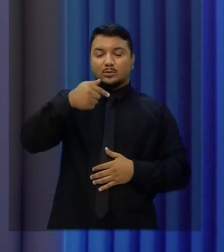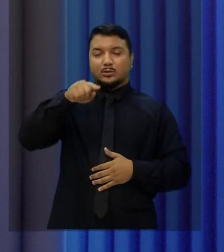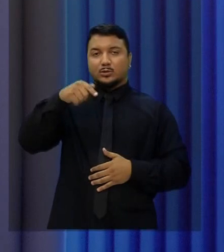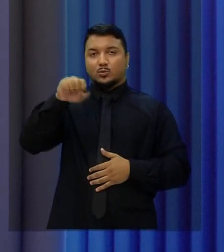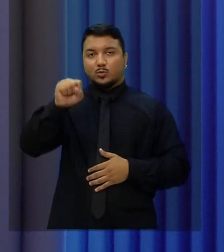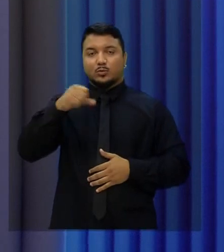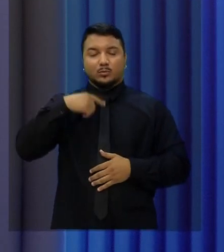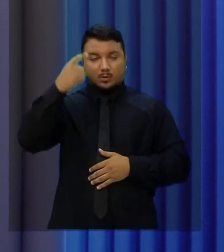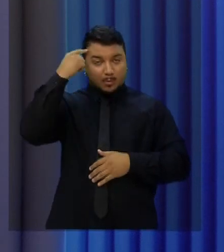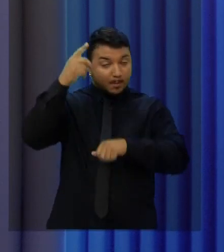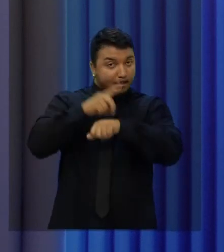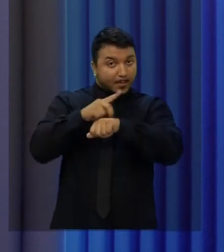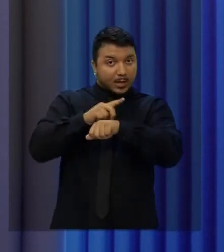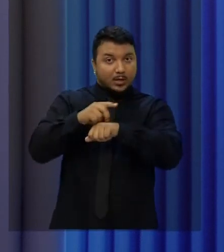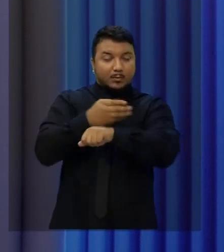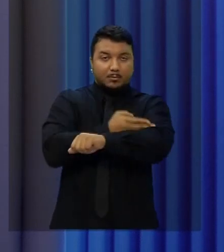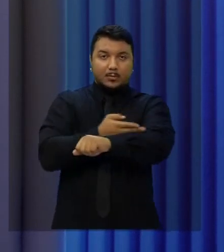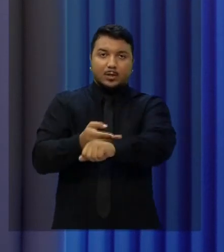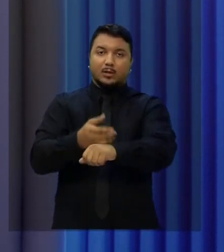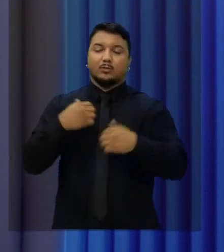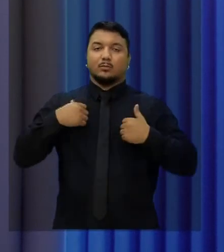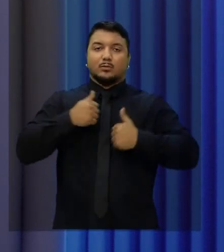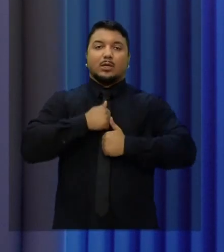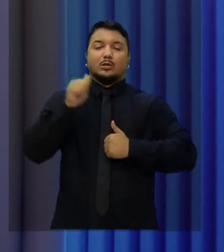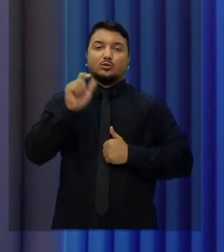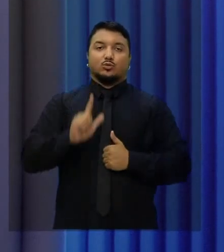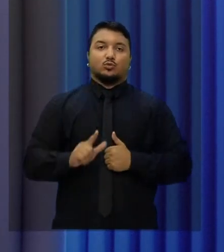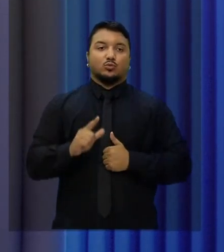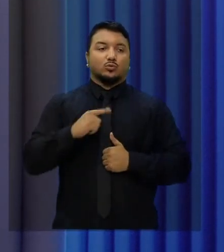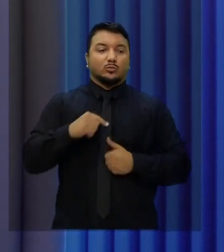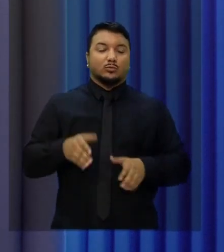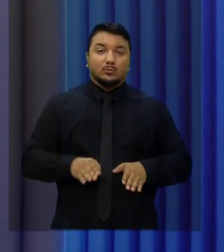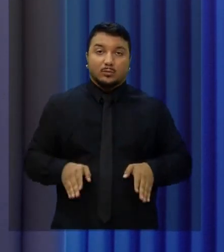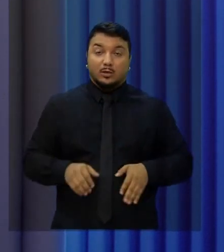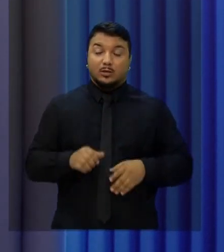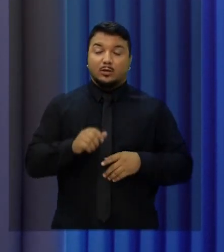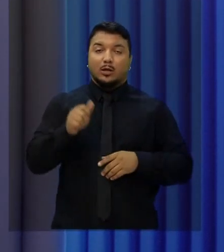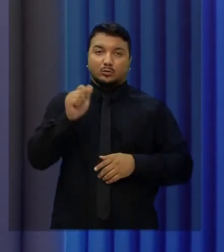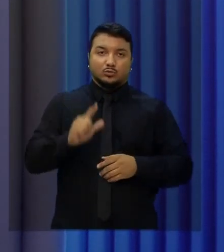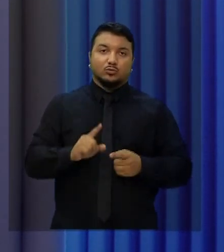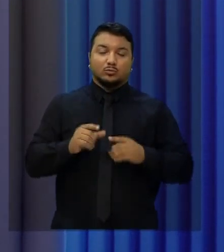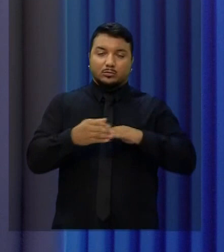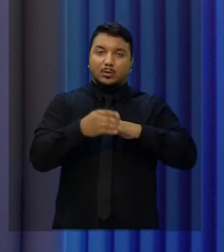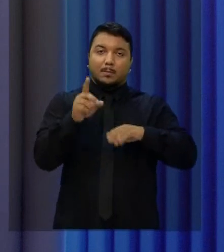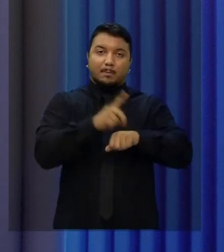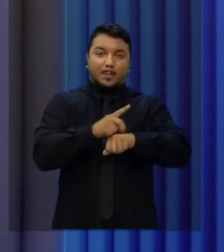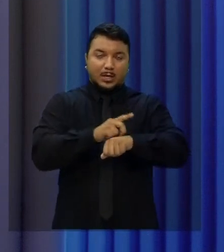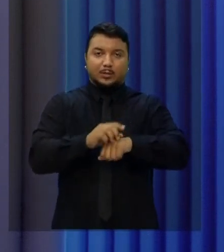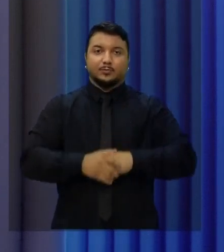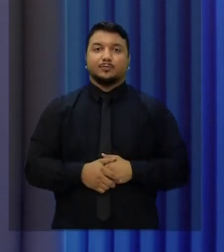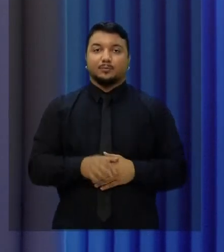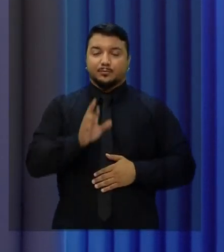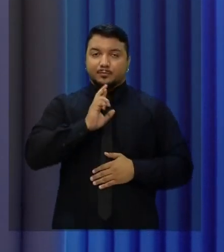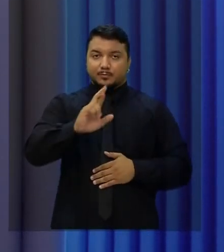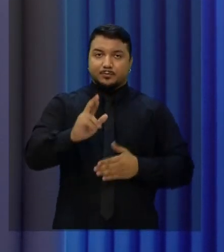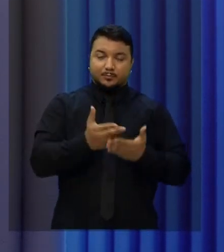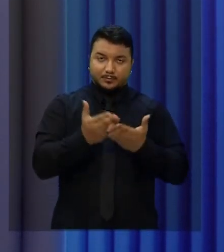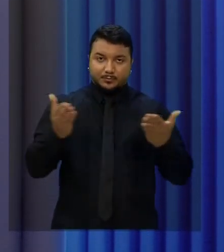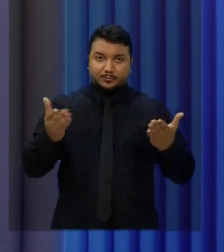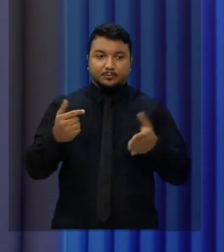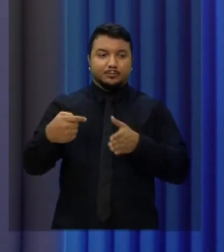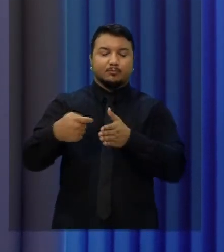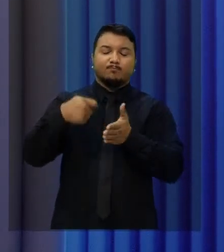cabelo preto, pele branca, terno azul, calça jeans e sapato preto. Respondendo ao questionamento do candidato, que